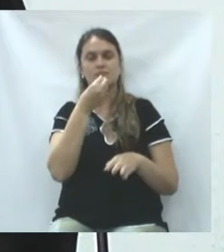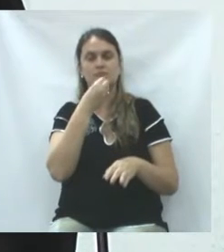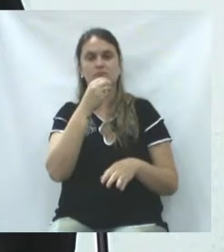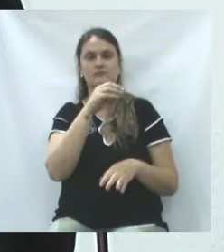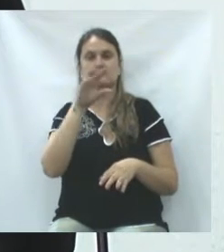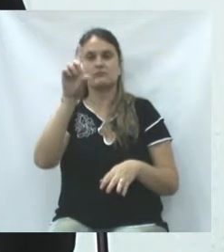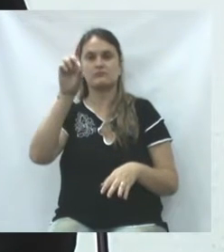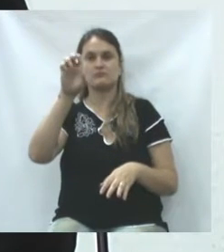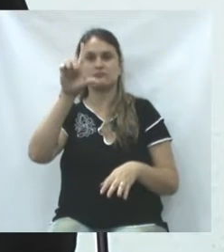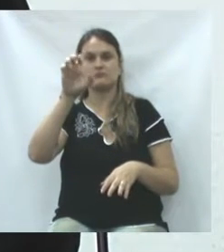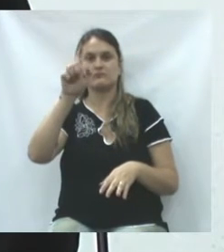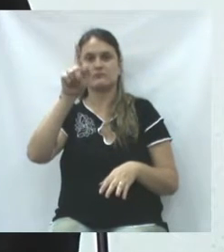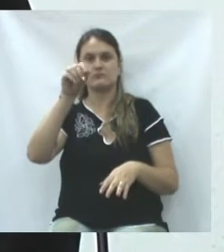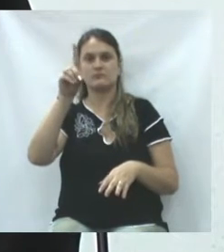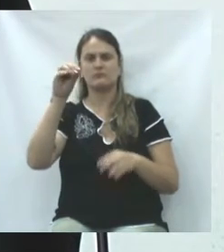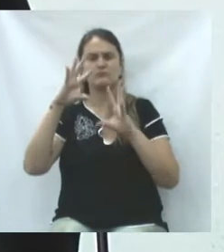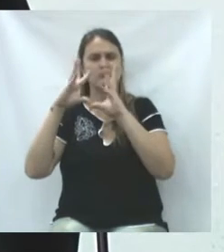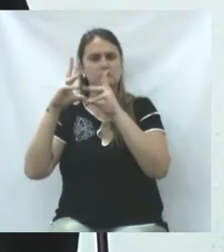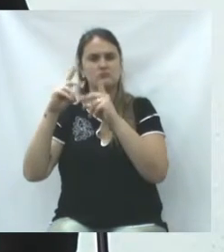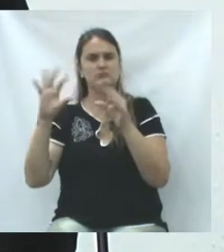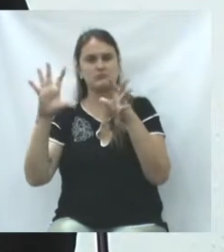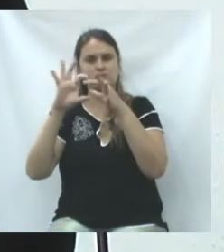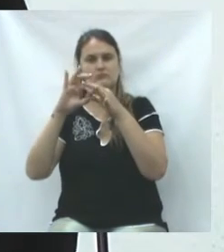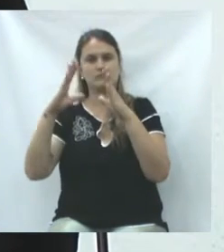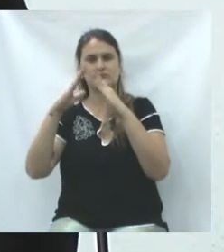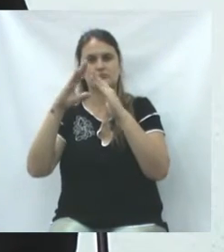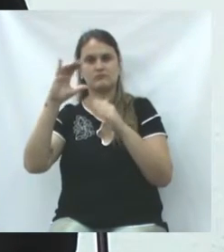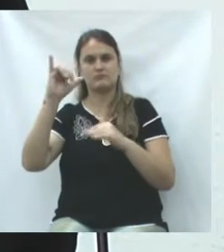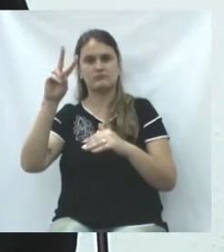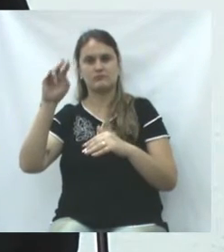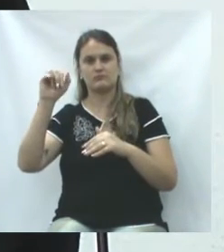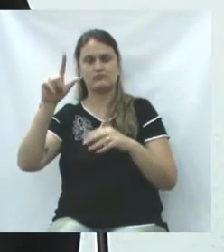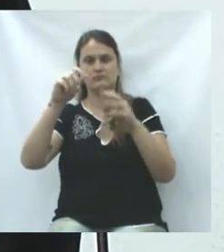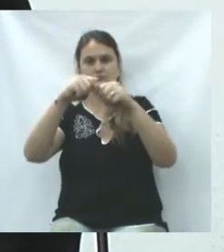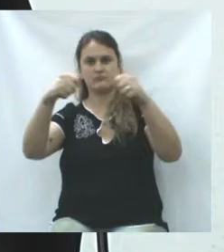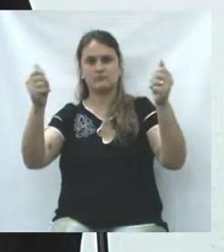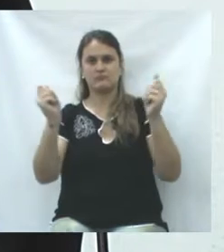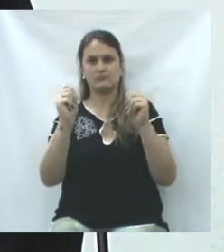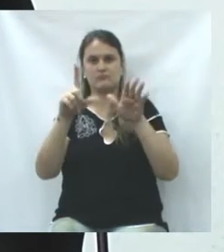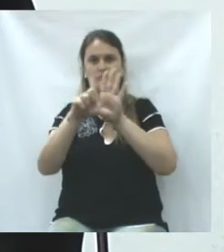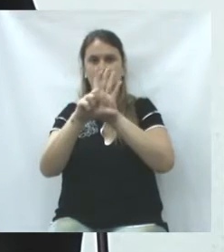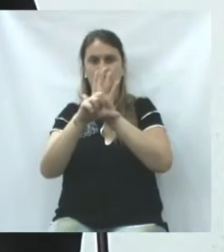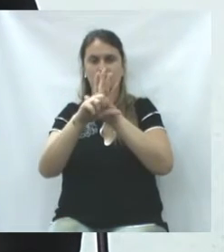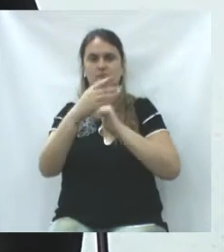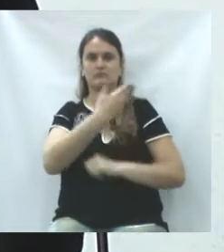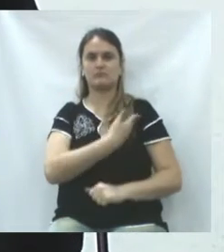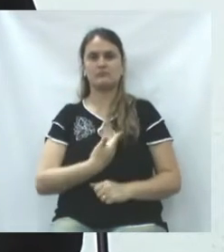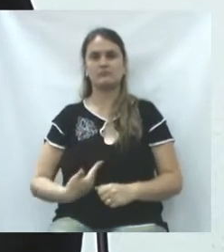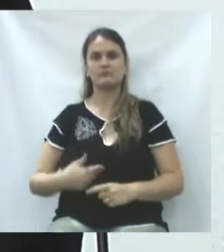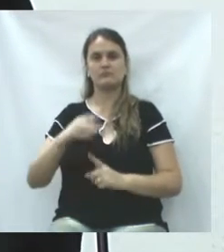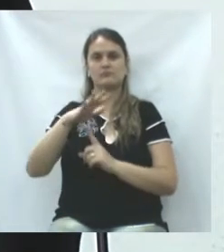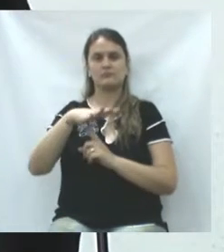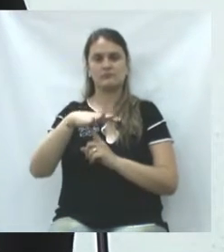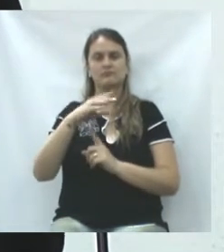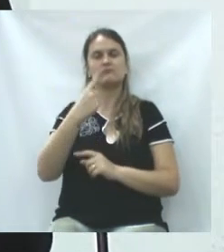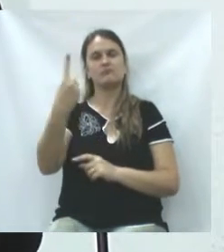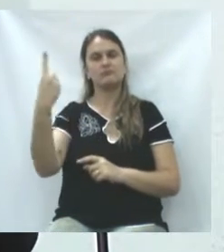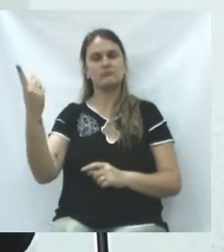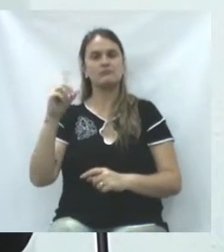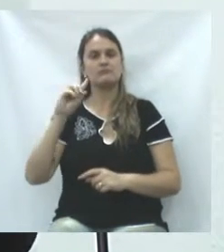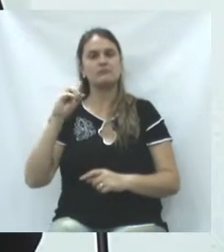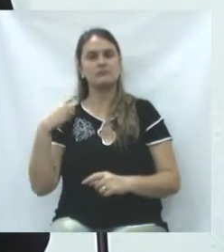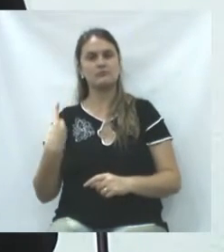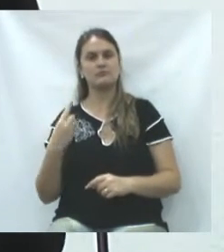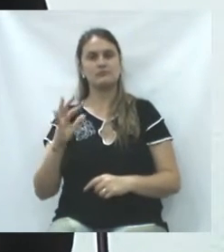Delegado, a todos os sistemas, a Casa Civil, a Assembleia Legislativa, o Governo do Paraná e também cada um tem o seu